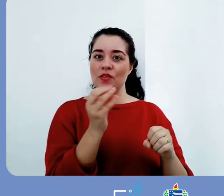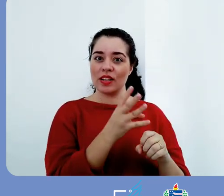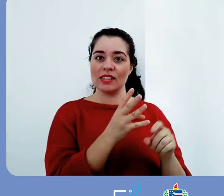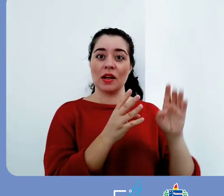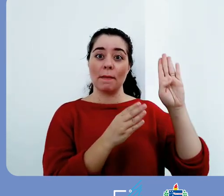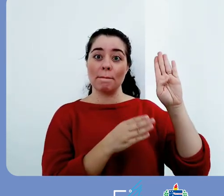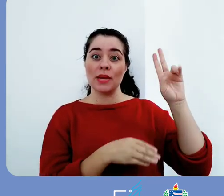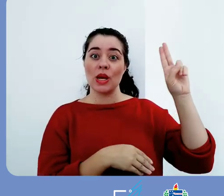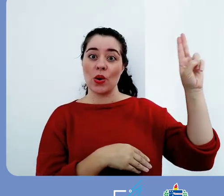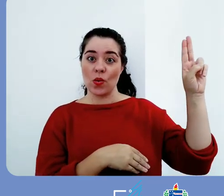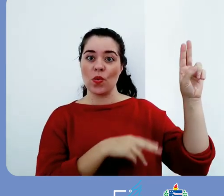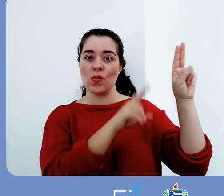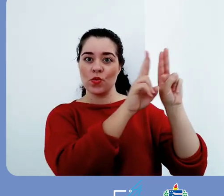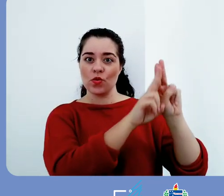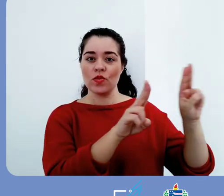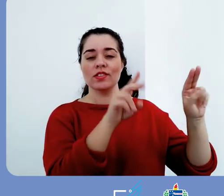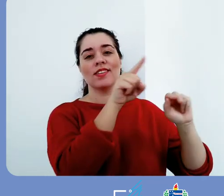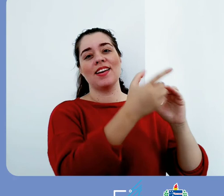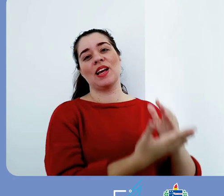curso.